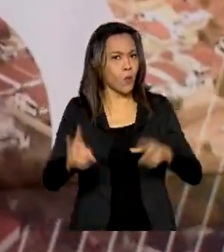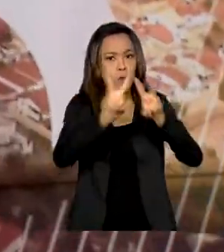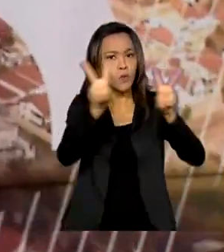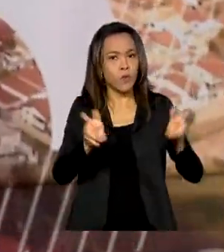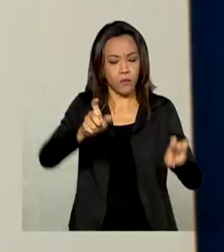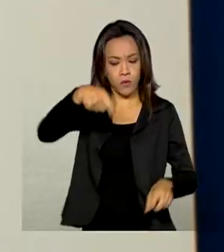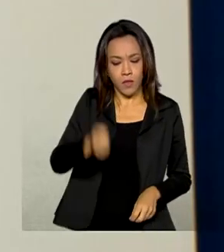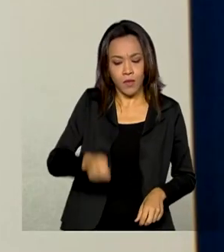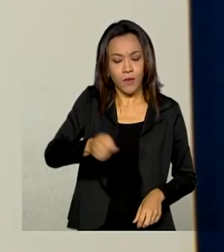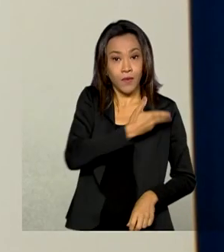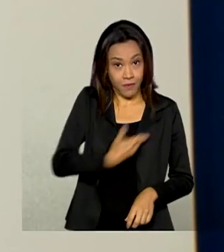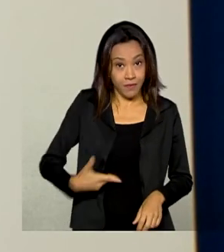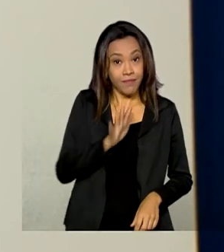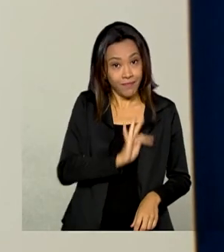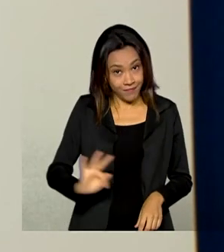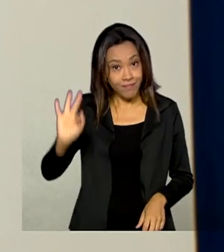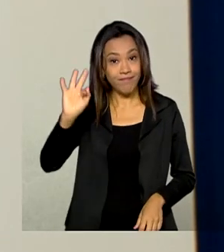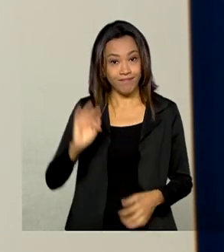federal.